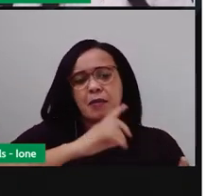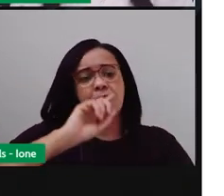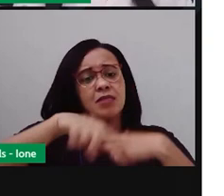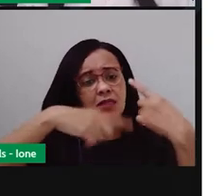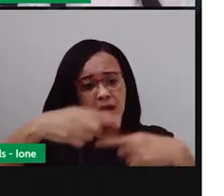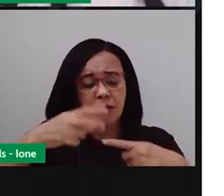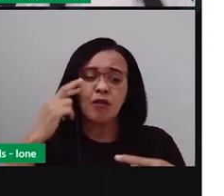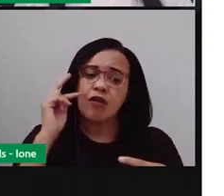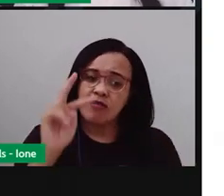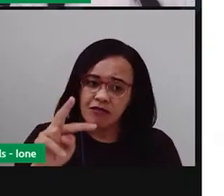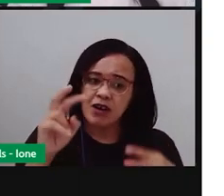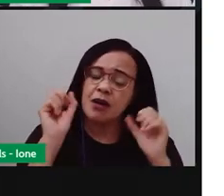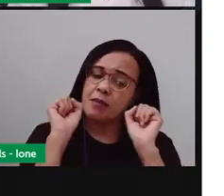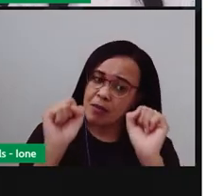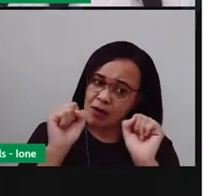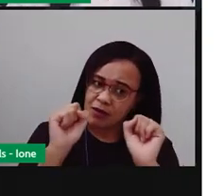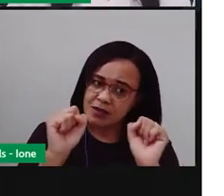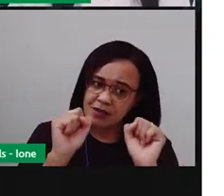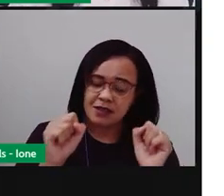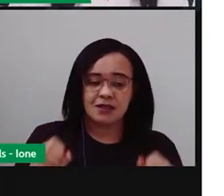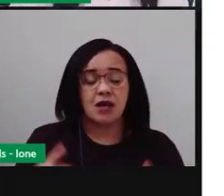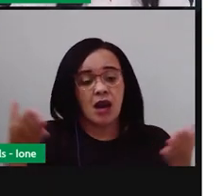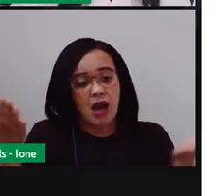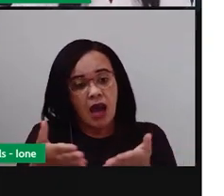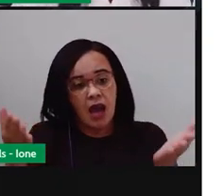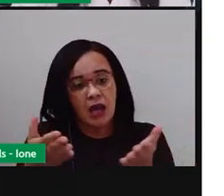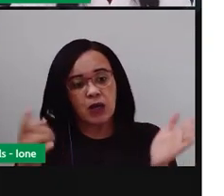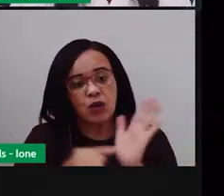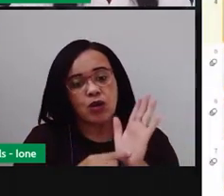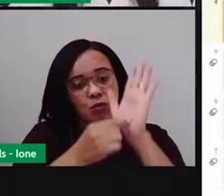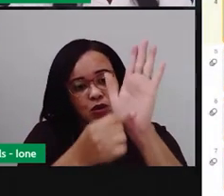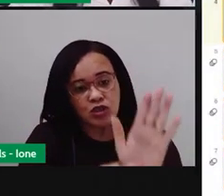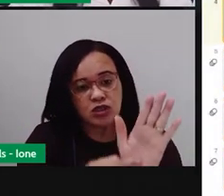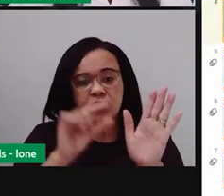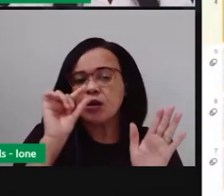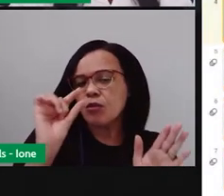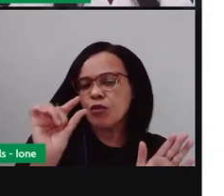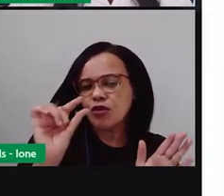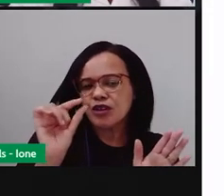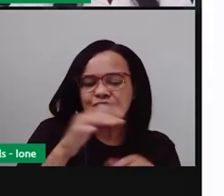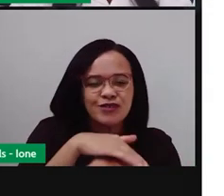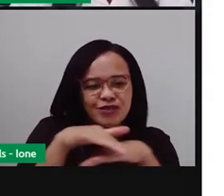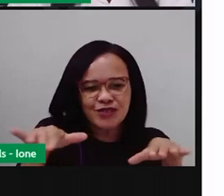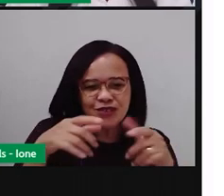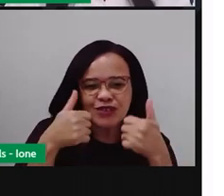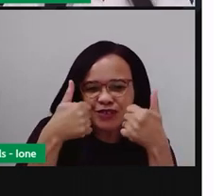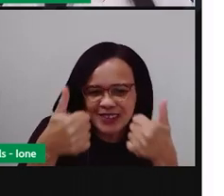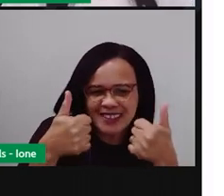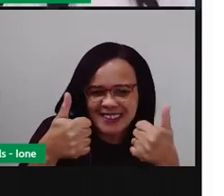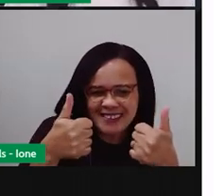Porque agora eu vou mostrar só um pouco dessa reportagem, não vou ler toda com você, tá bom?